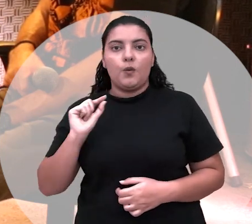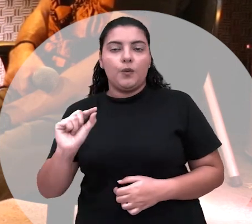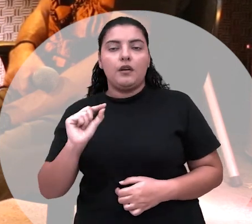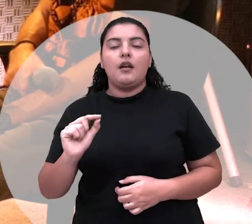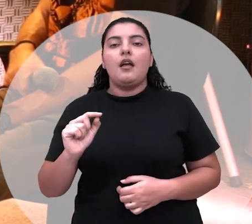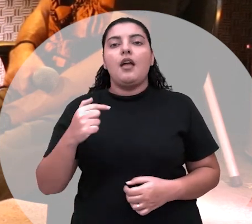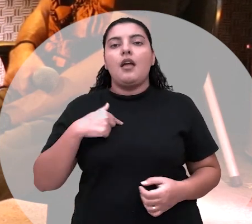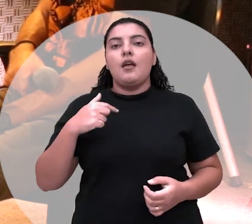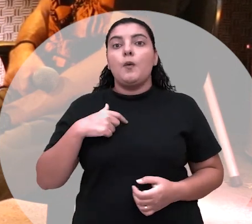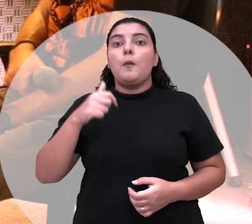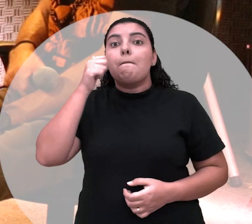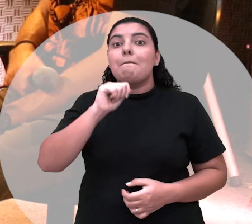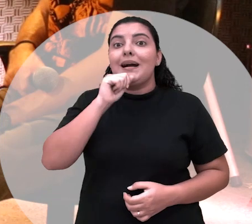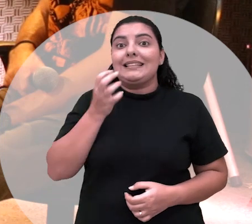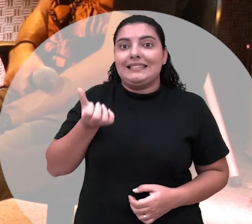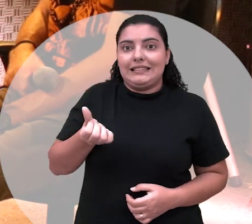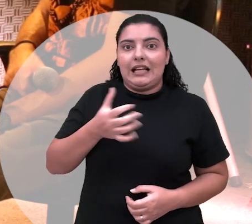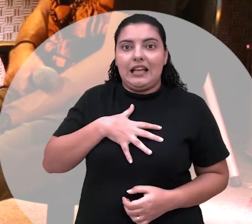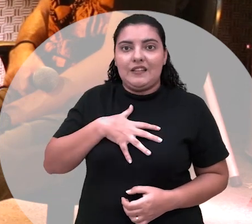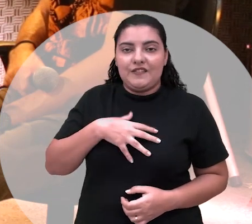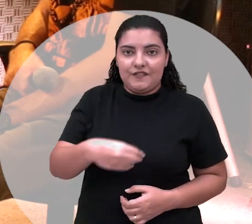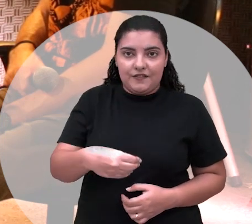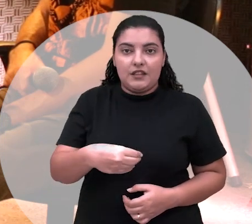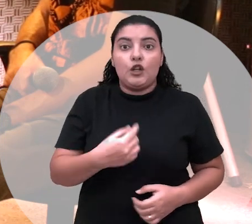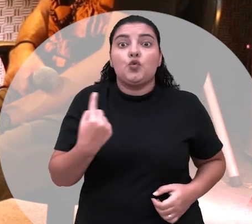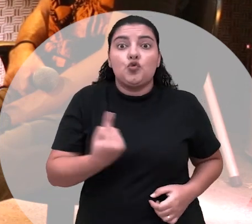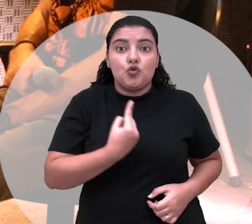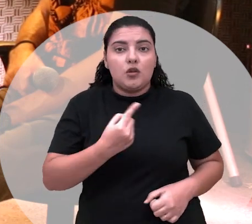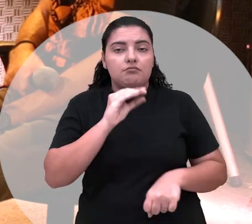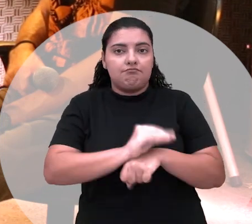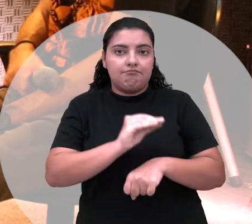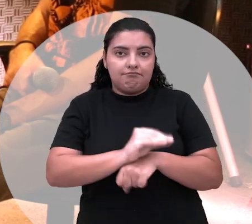sou mãe de seis filhos criei meus seis filhos sozinha